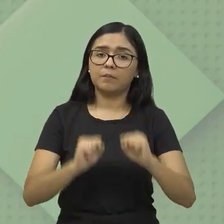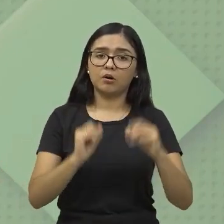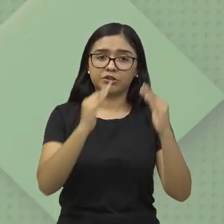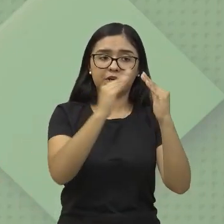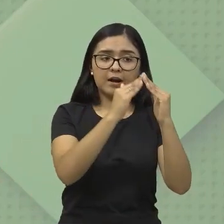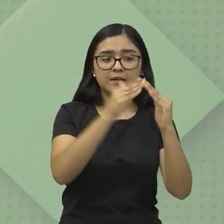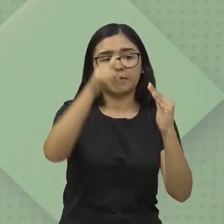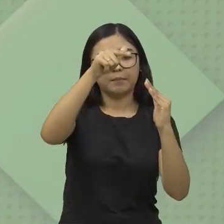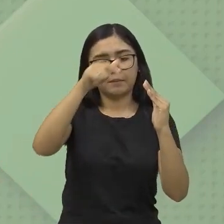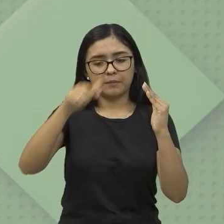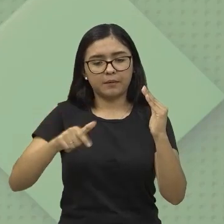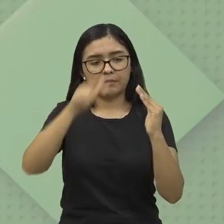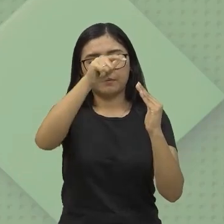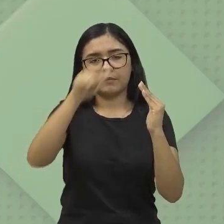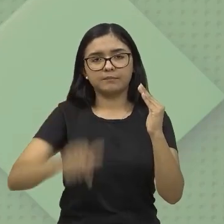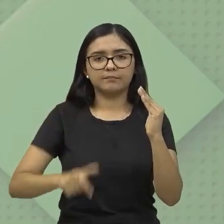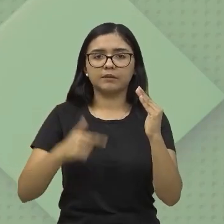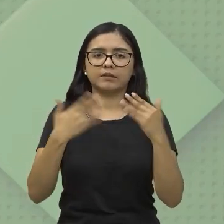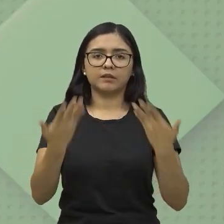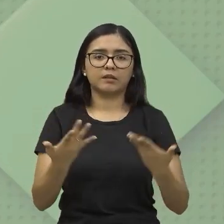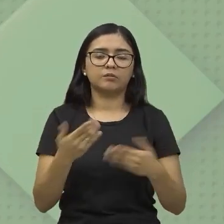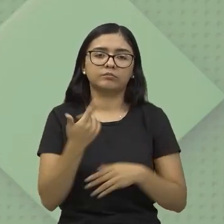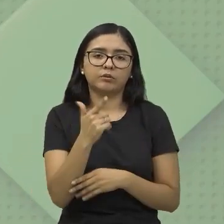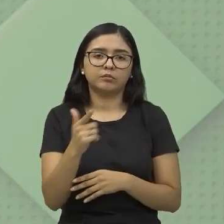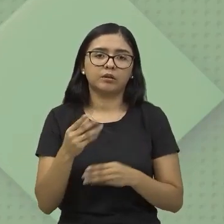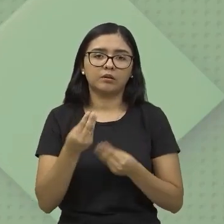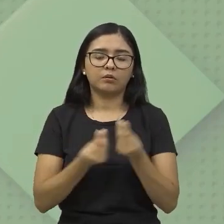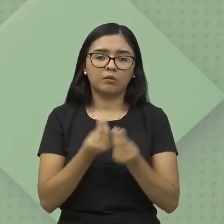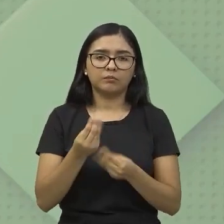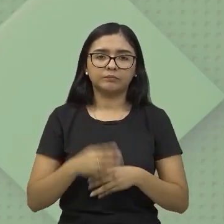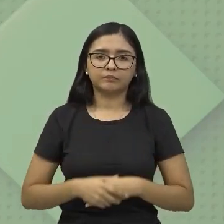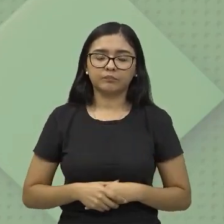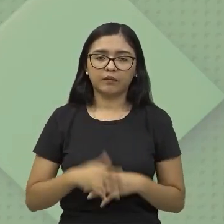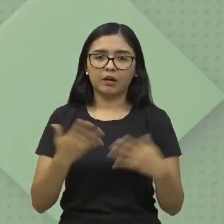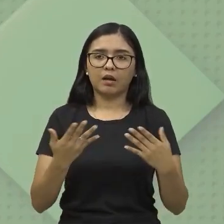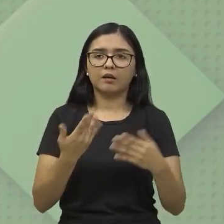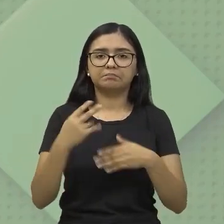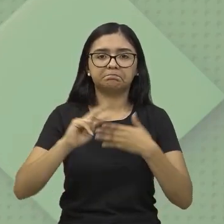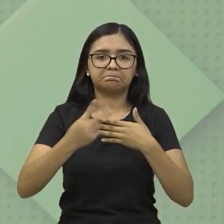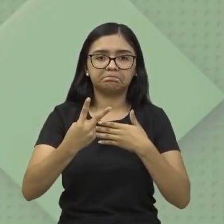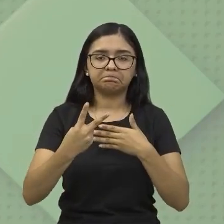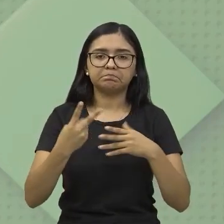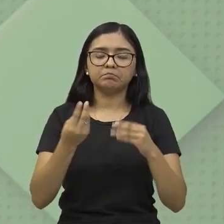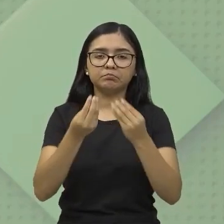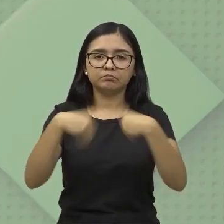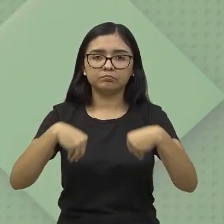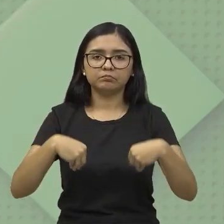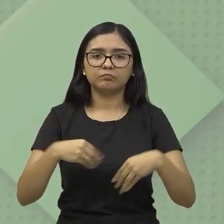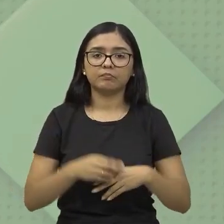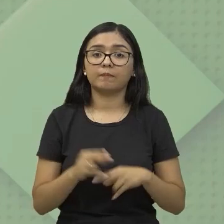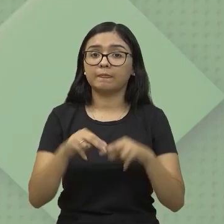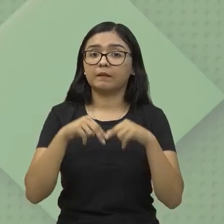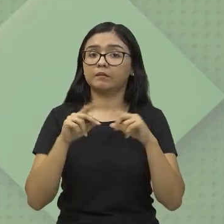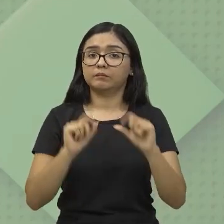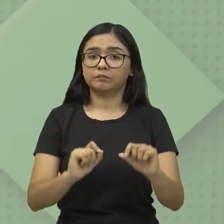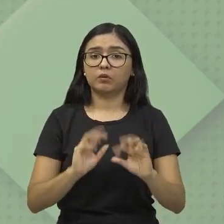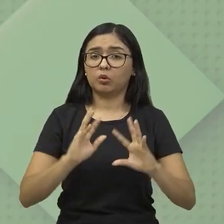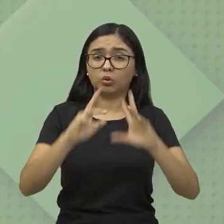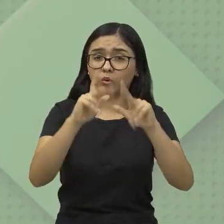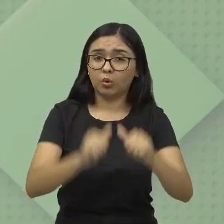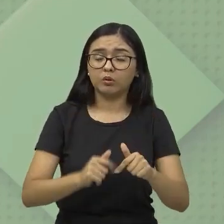prédio, né, então não vai causar grandes impactos. Agora, claro, ela tem aí alguns impasses, porque todo esse